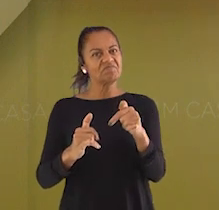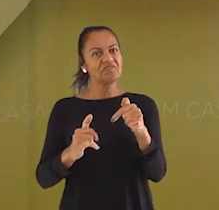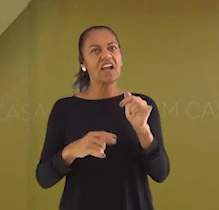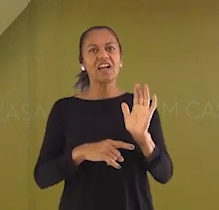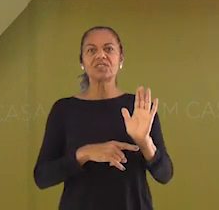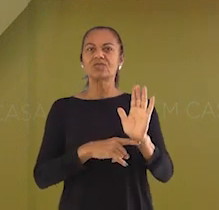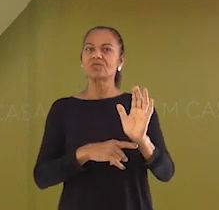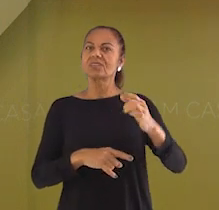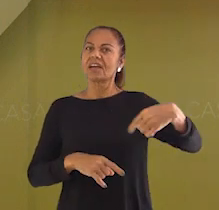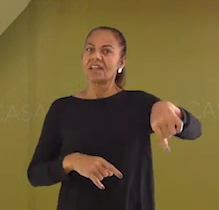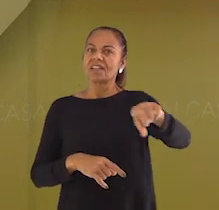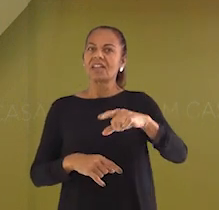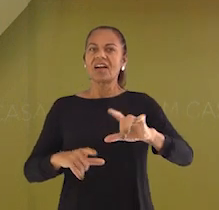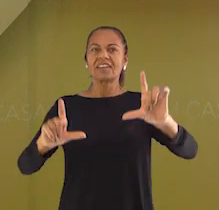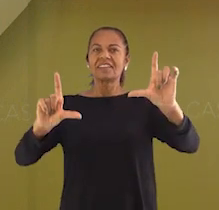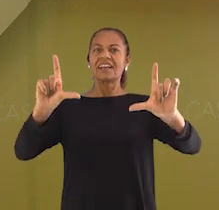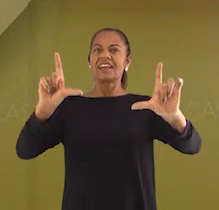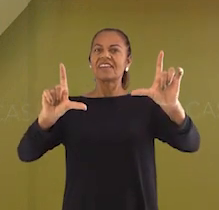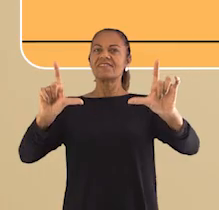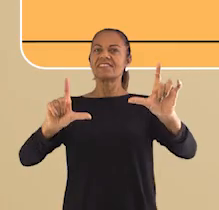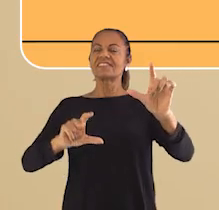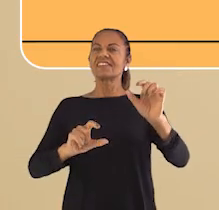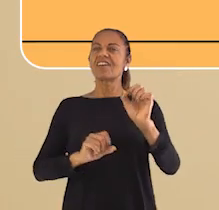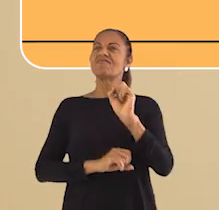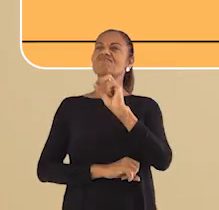ou falso? Se dar um tempo.